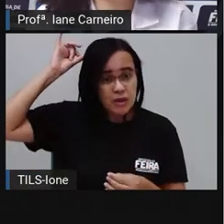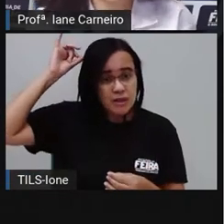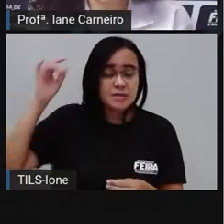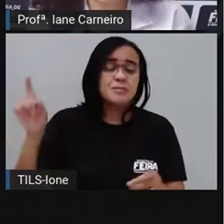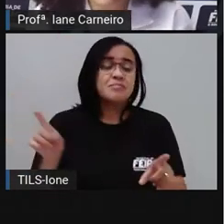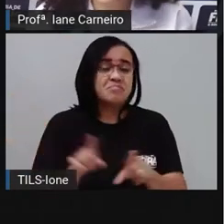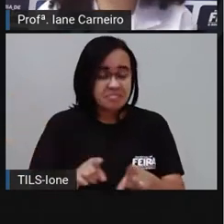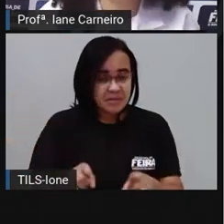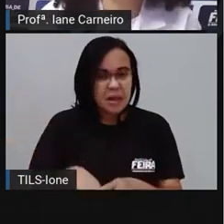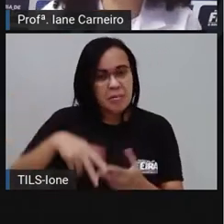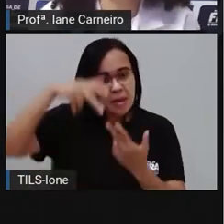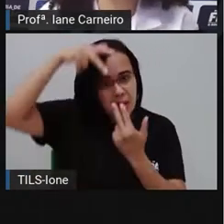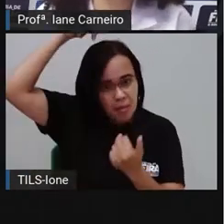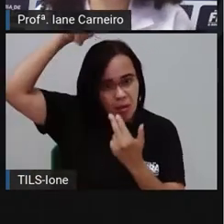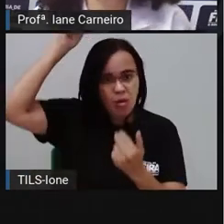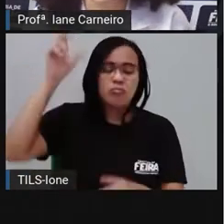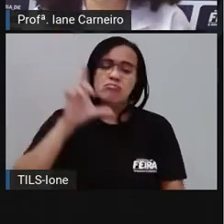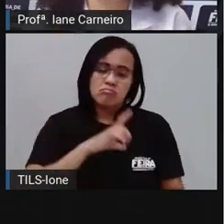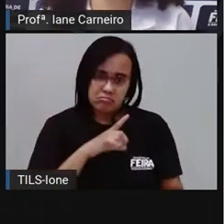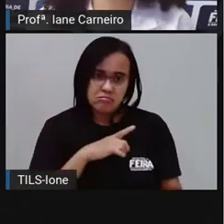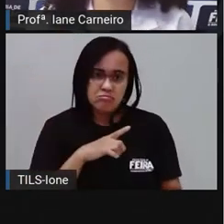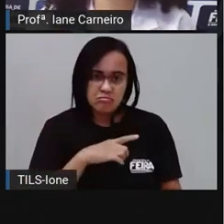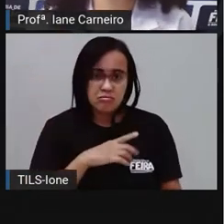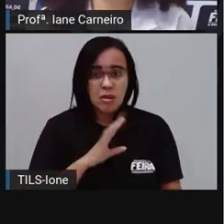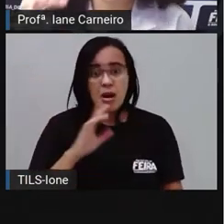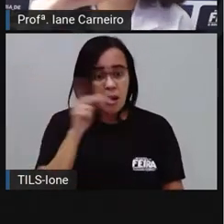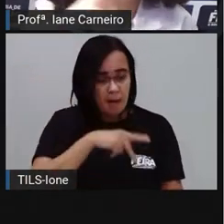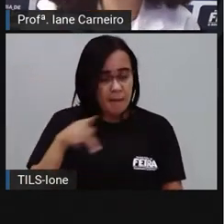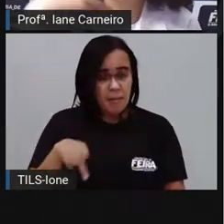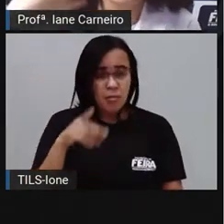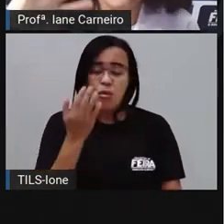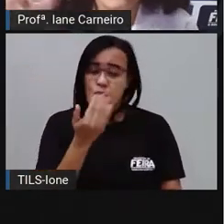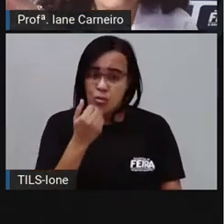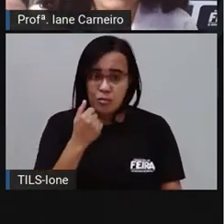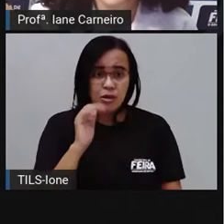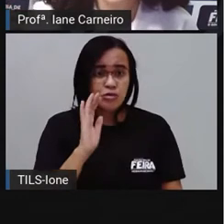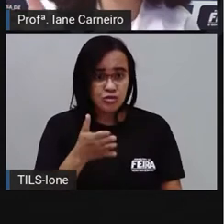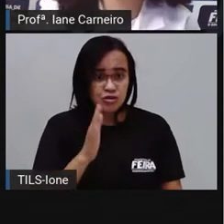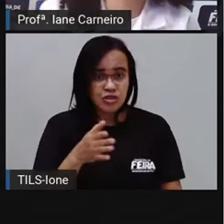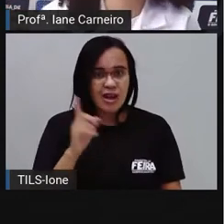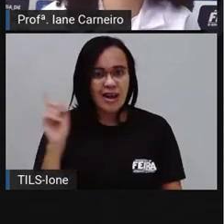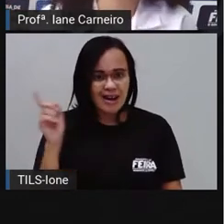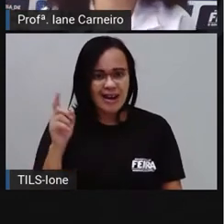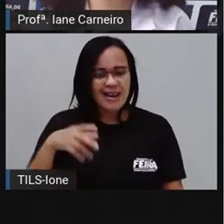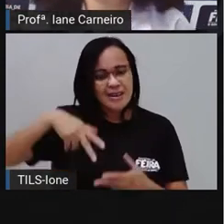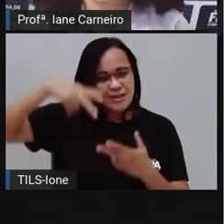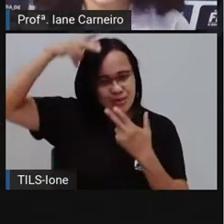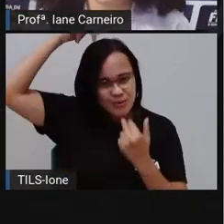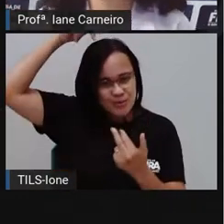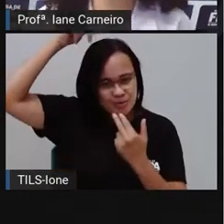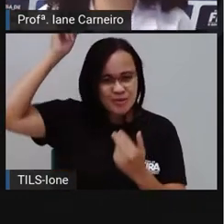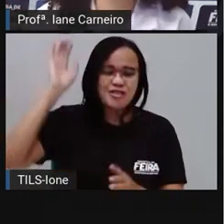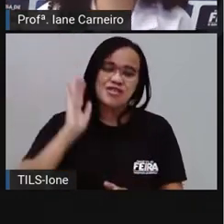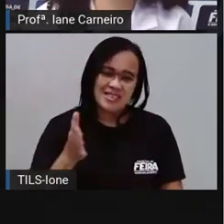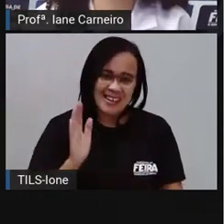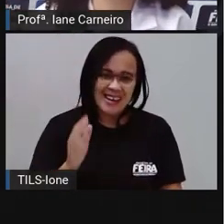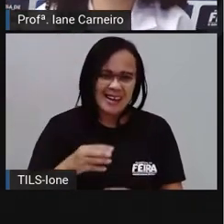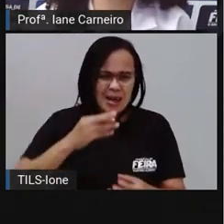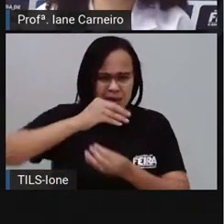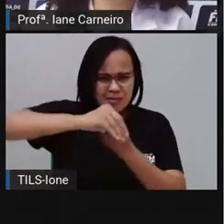o que a Pro já provou foi o de boi, né? E aí eles colocam os miúdos, né? Do boi aí e fica, assim,